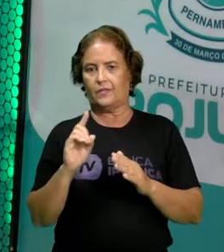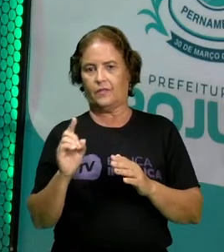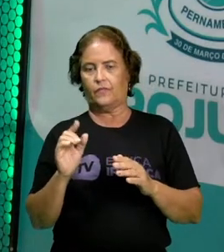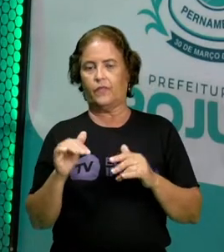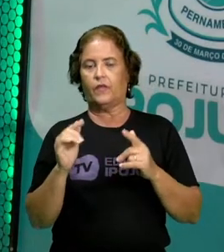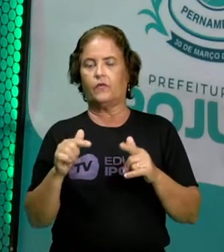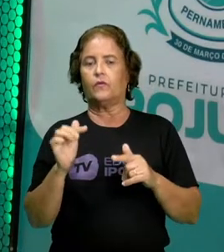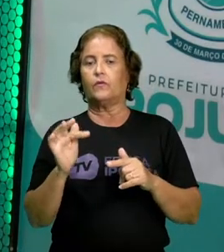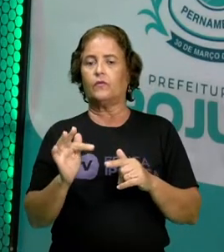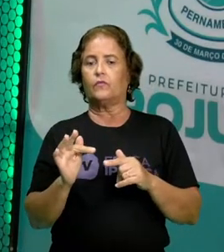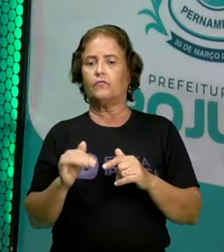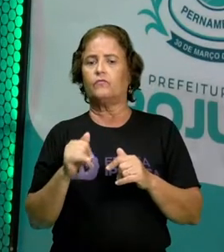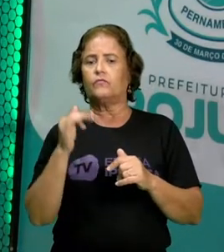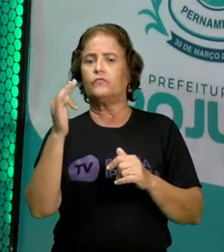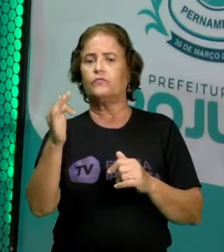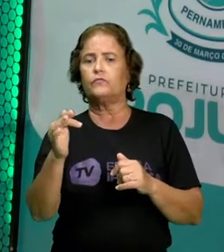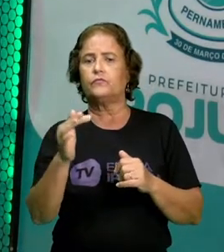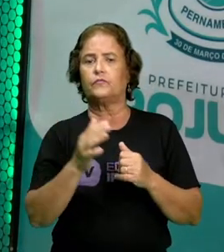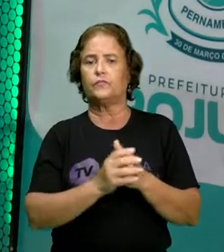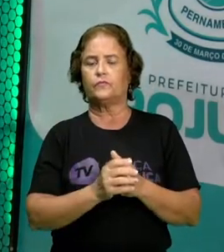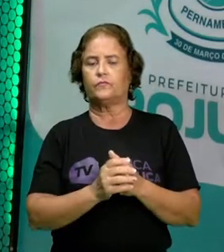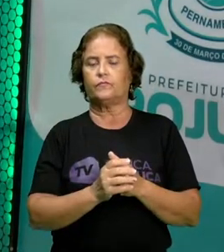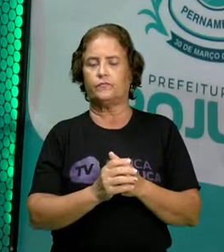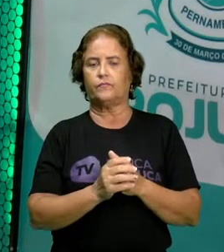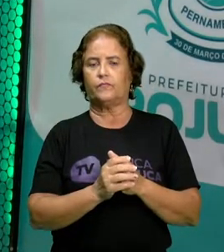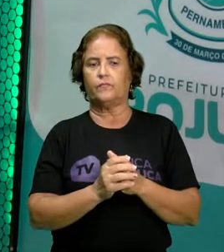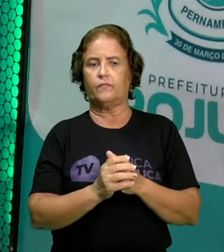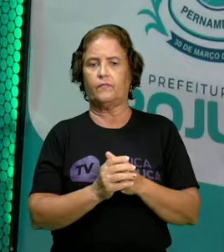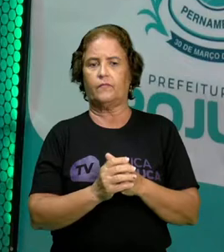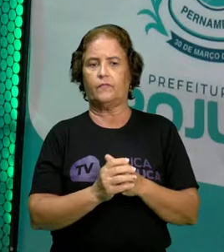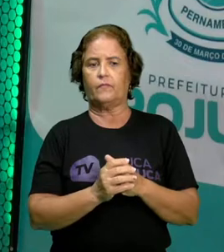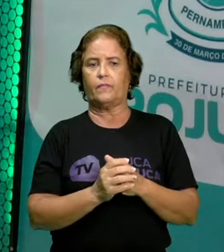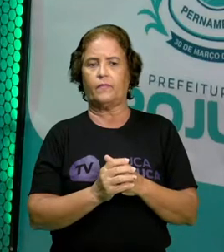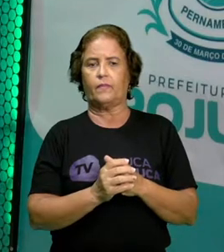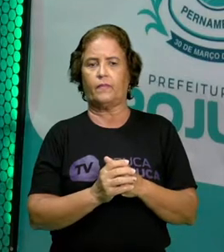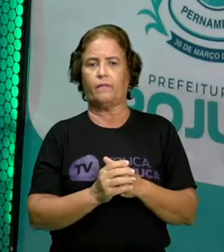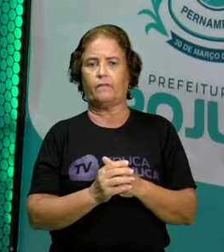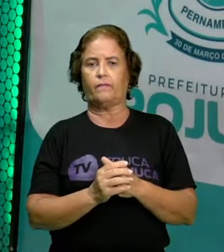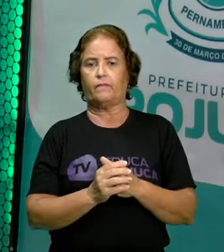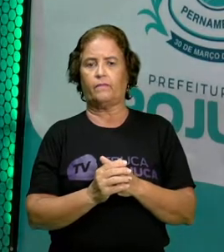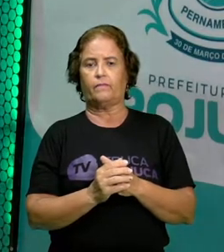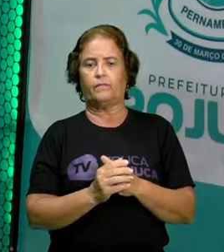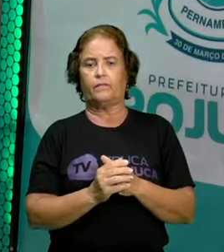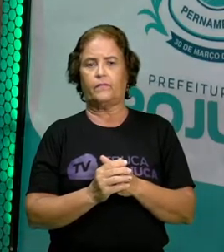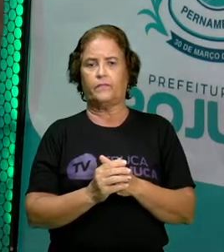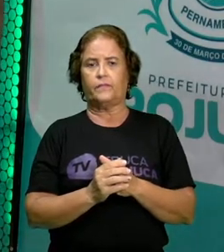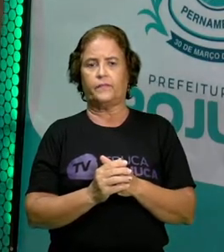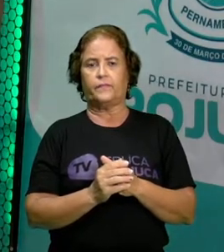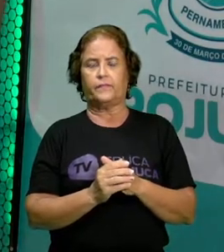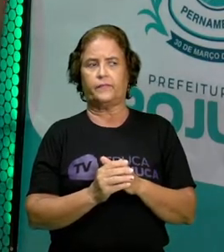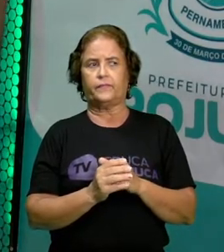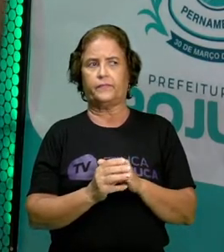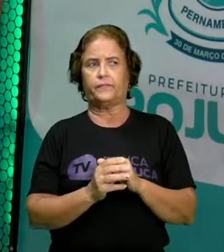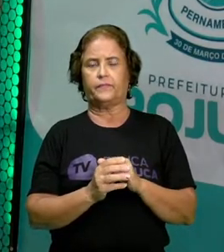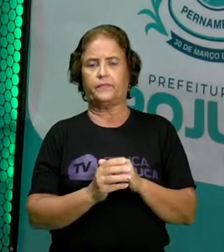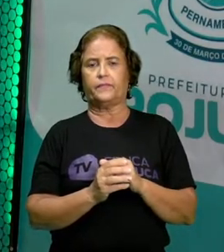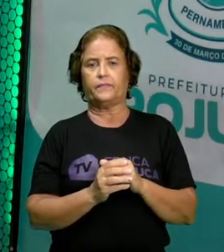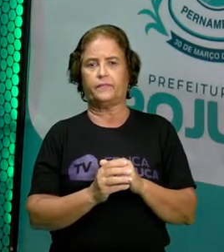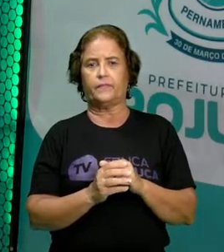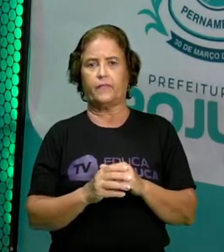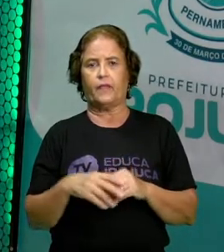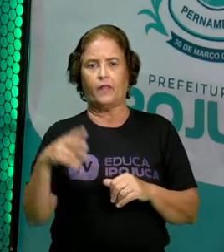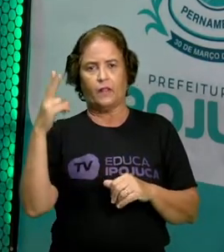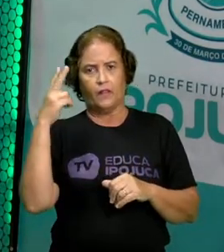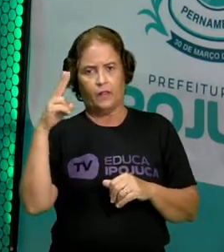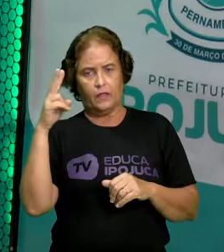will buy, o will, ele vai vir antes, no começo. Vai ficar, will they buy a new house? Lembra do